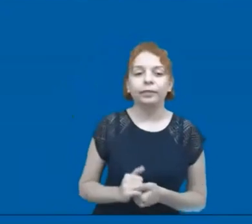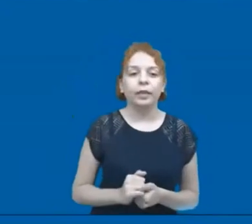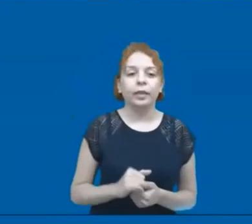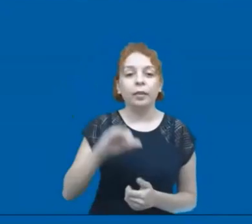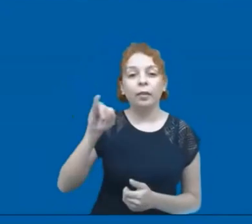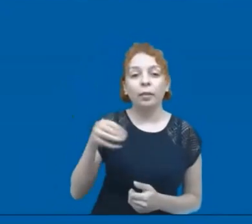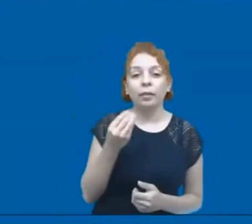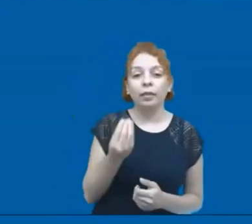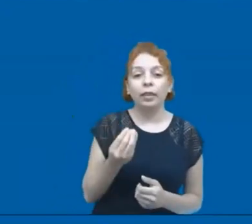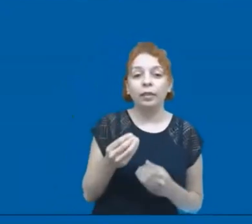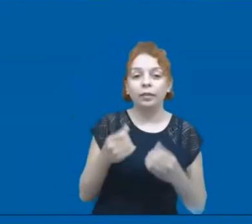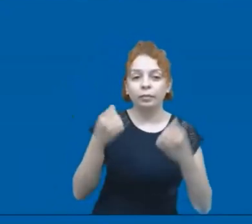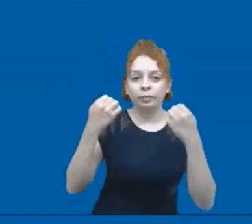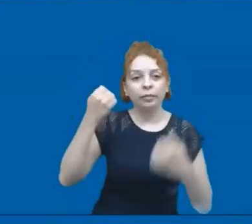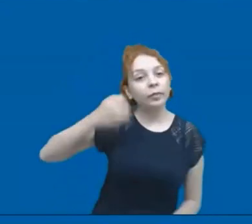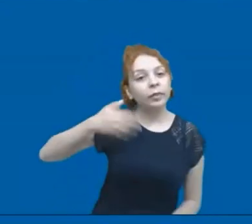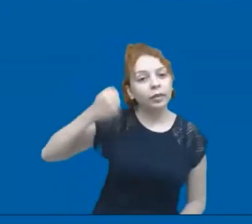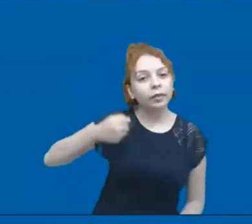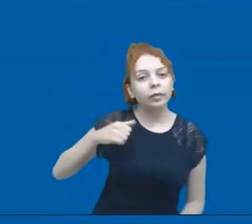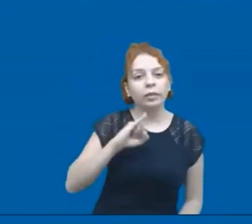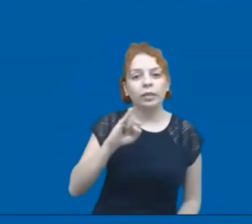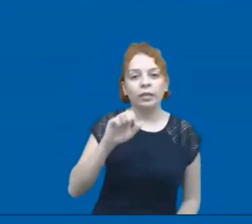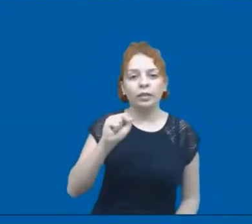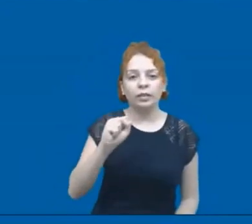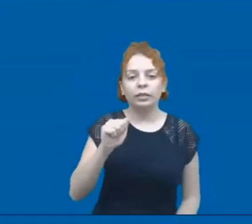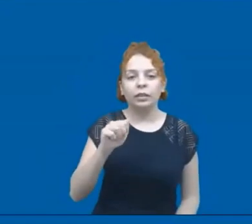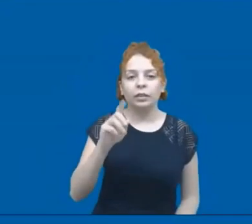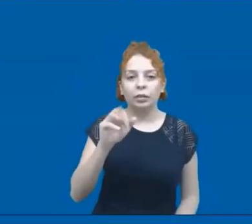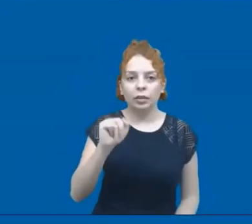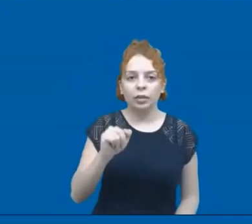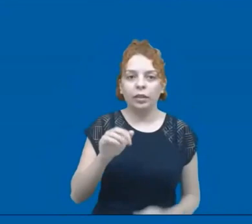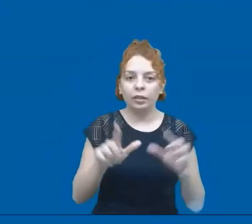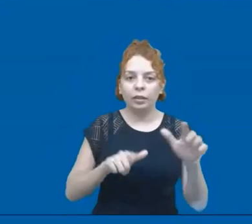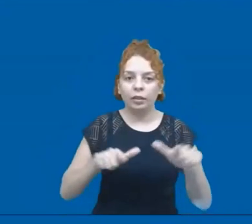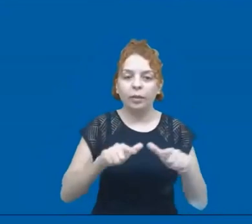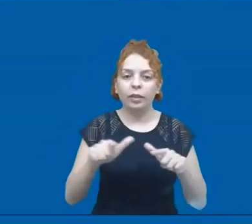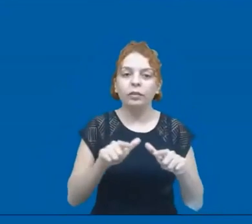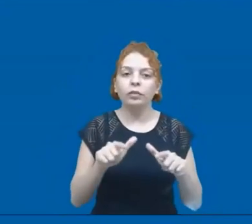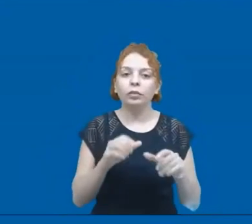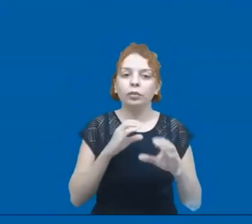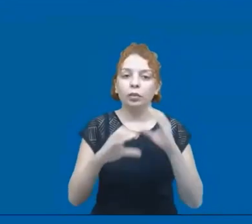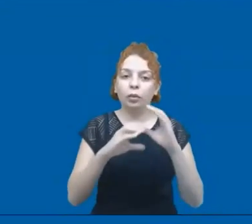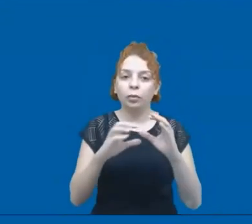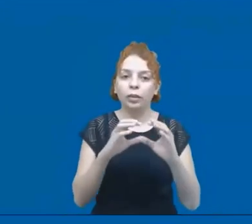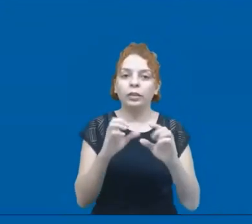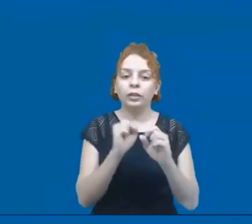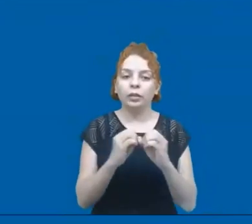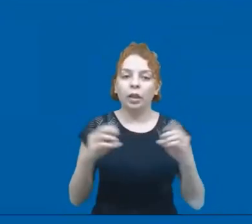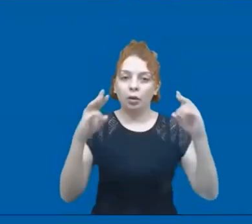aproveitar aqui para fazer a minha descrição. Eu sou Isadora Ferreira, trabalho na área de comunicação das Nações Unidas, aqui no Brasil.